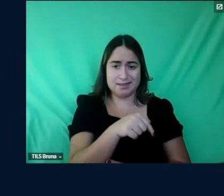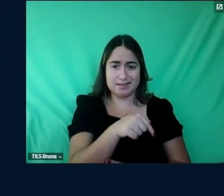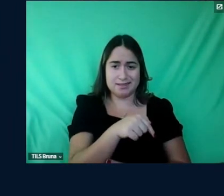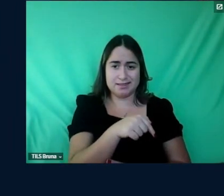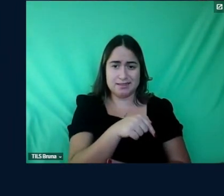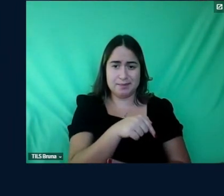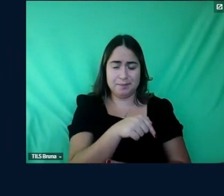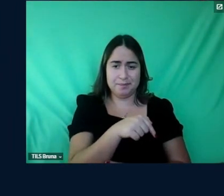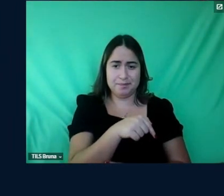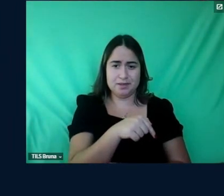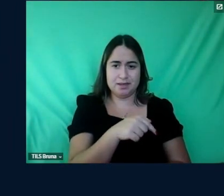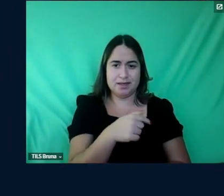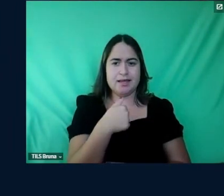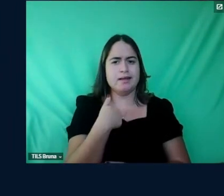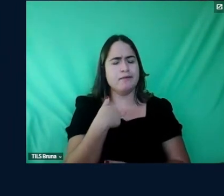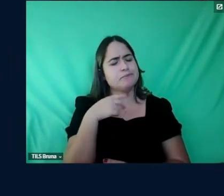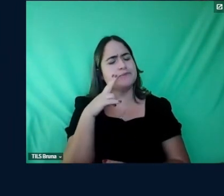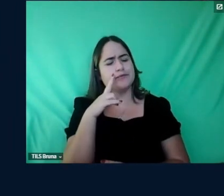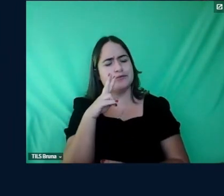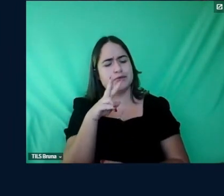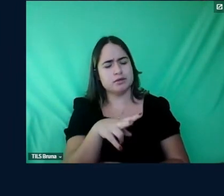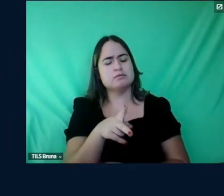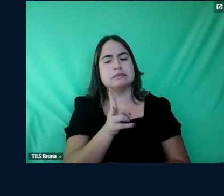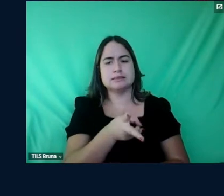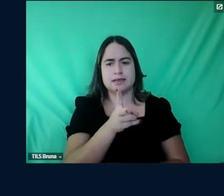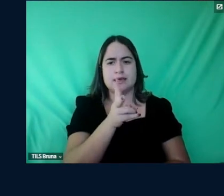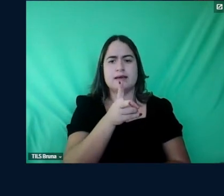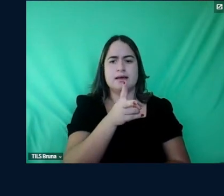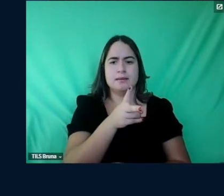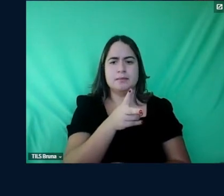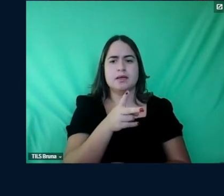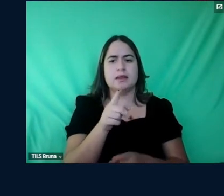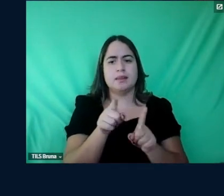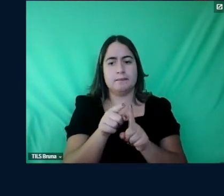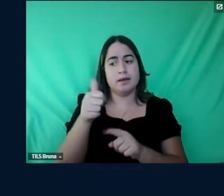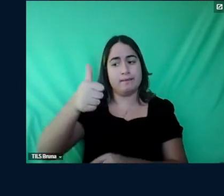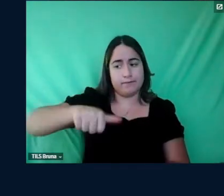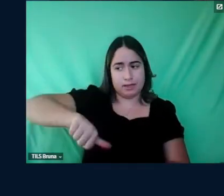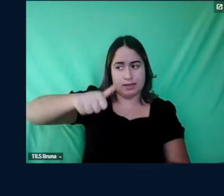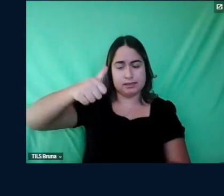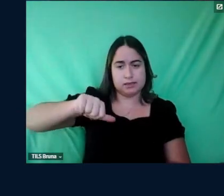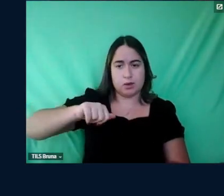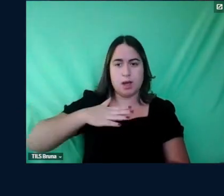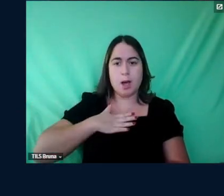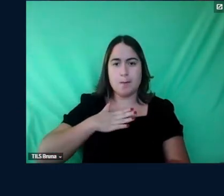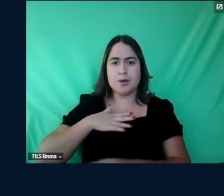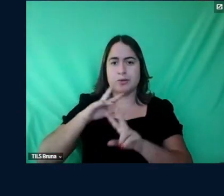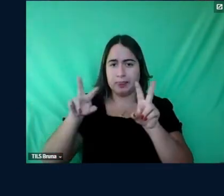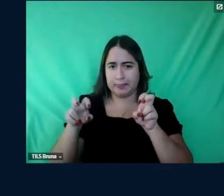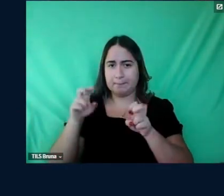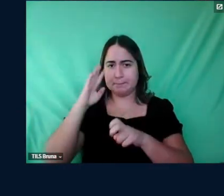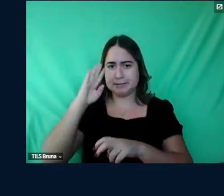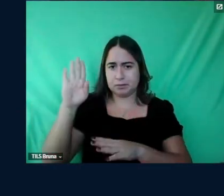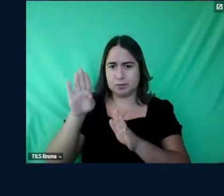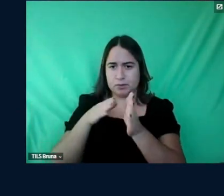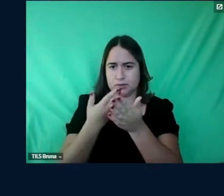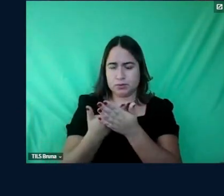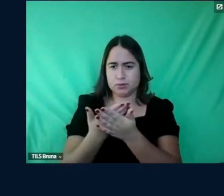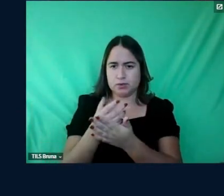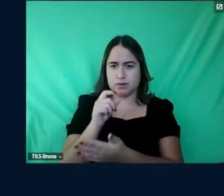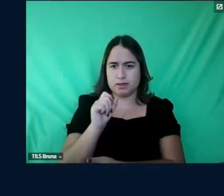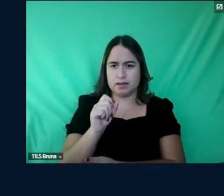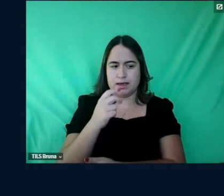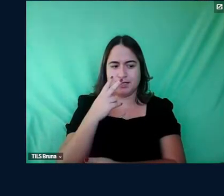que eu vejo sempre também inclusive contrato de avaliação que é o meu tema principal de estudo é que primeiro a gente vê uma